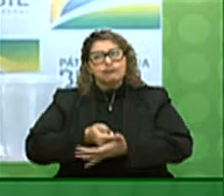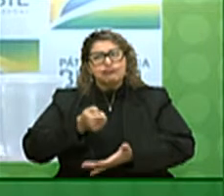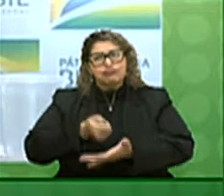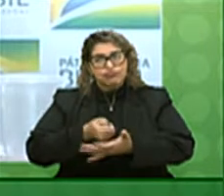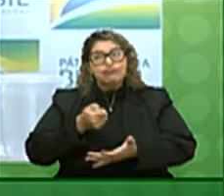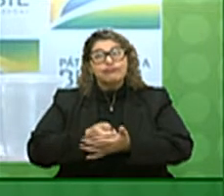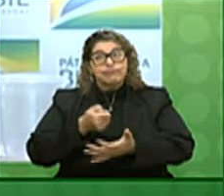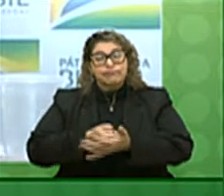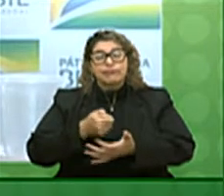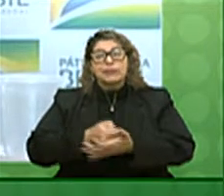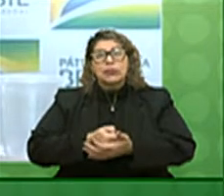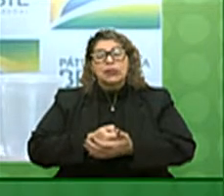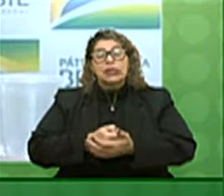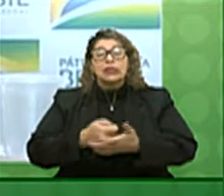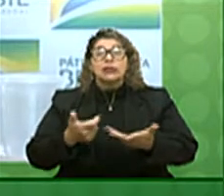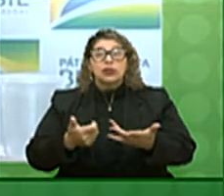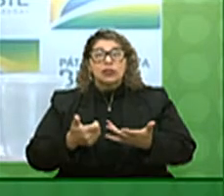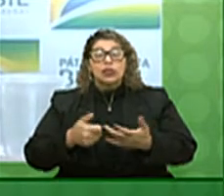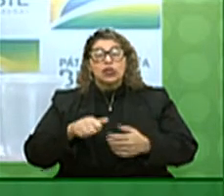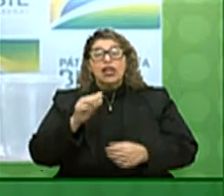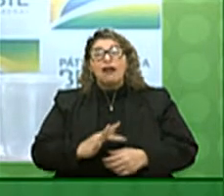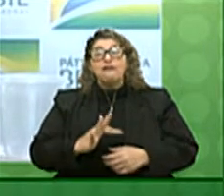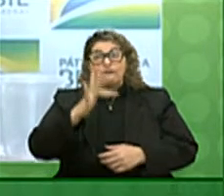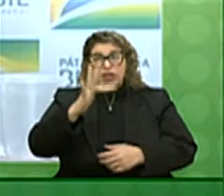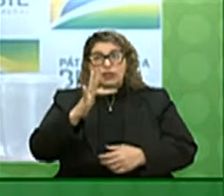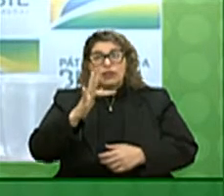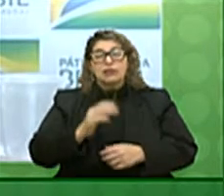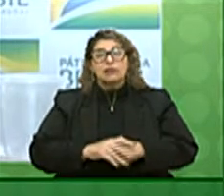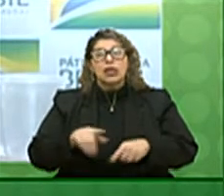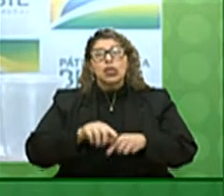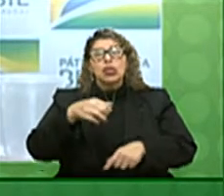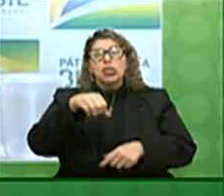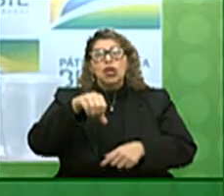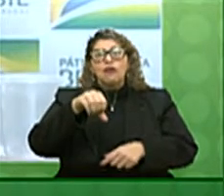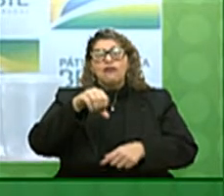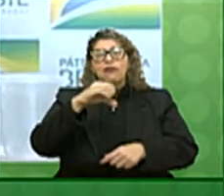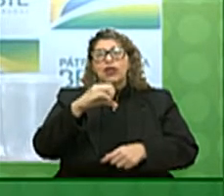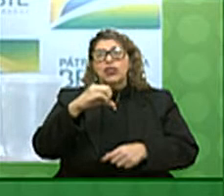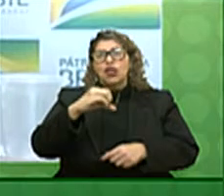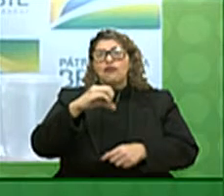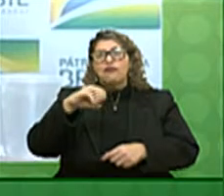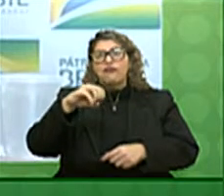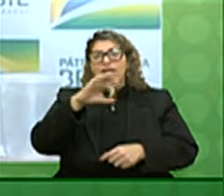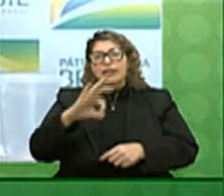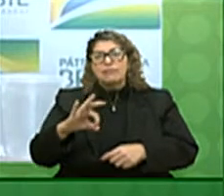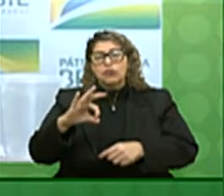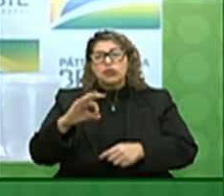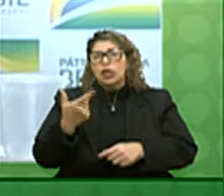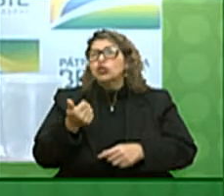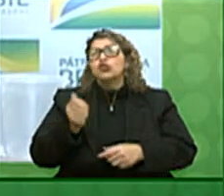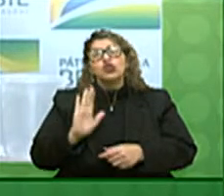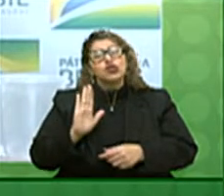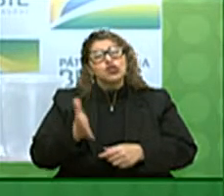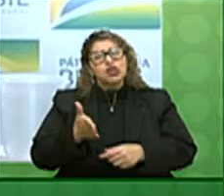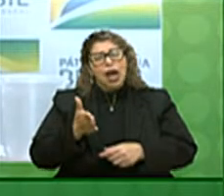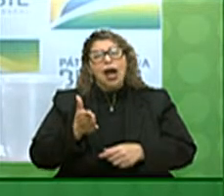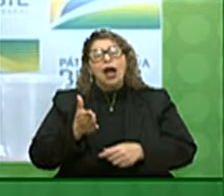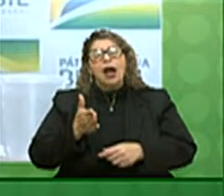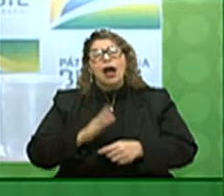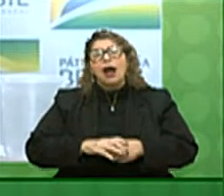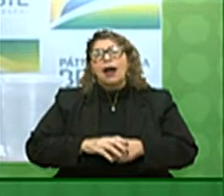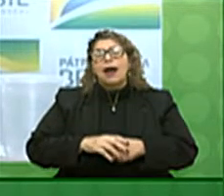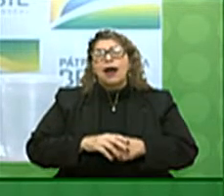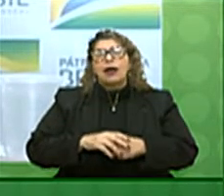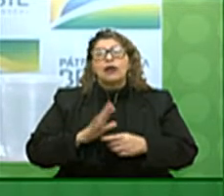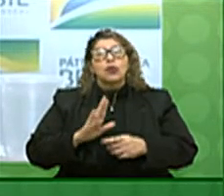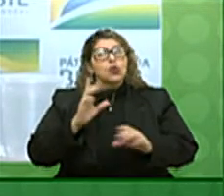que, no caso da União, coloca aí 90% do orçamento comprometido, mais de 90% do orçamento